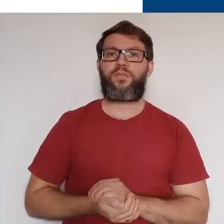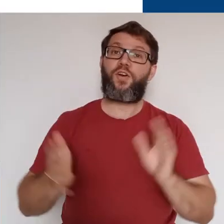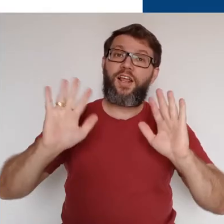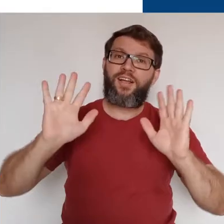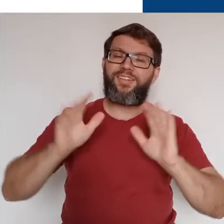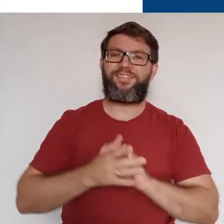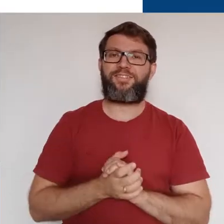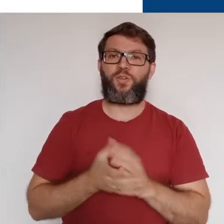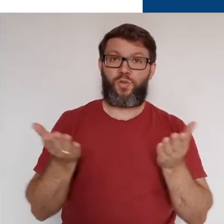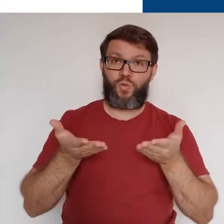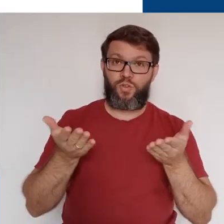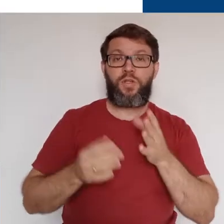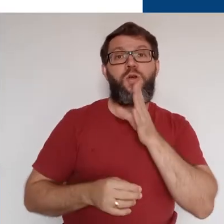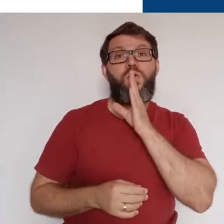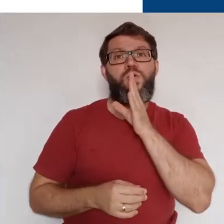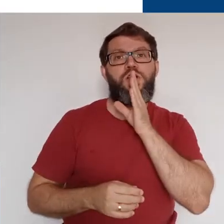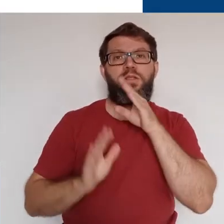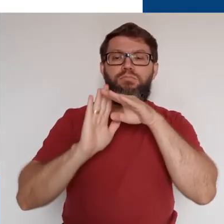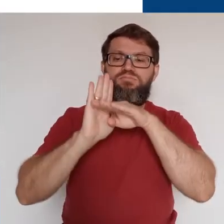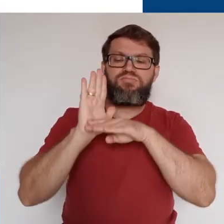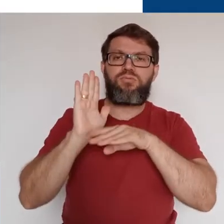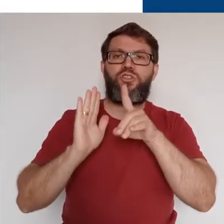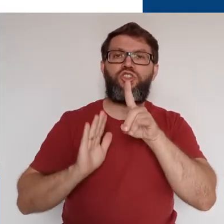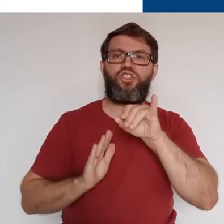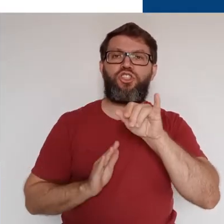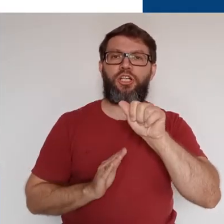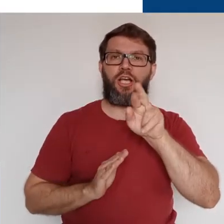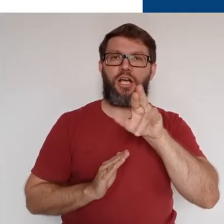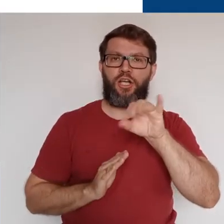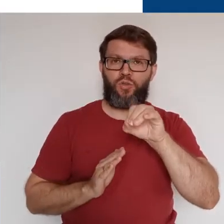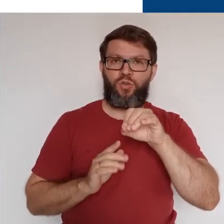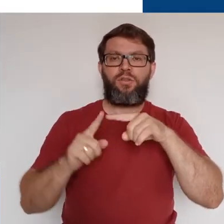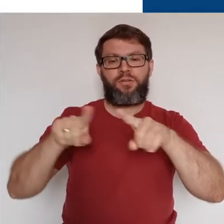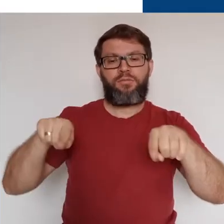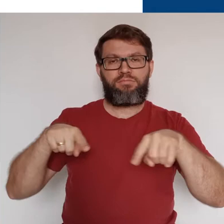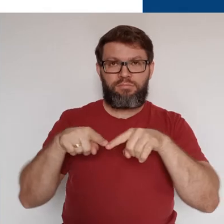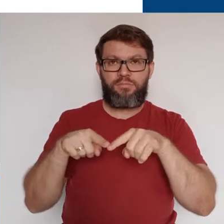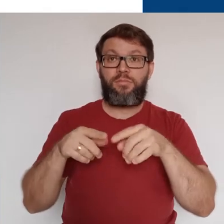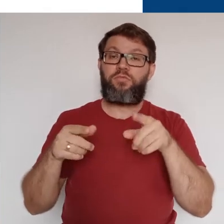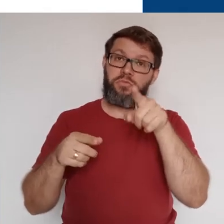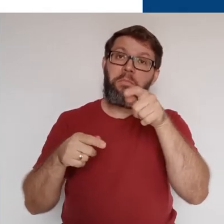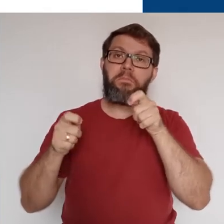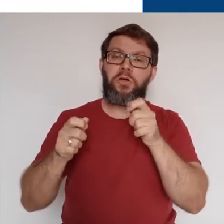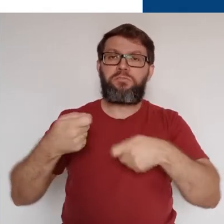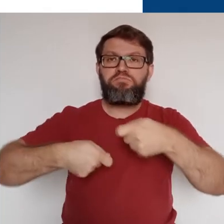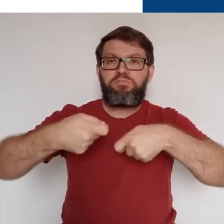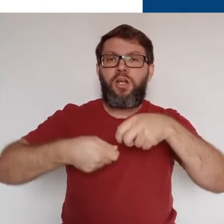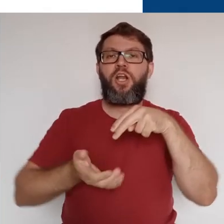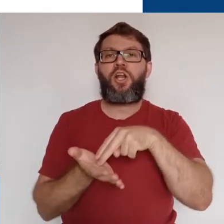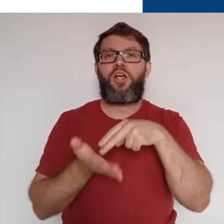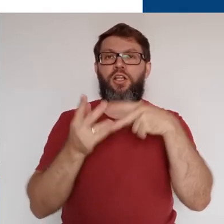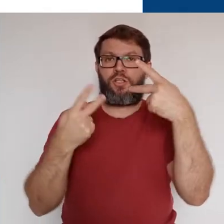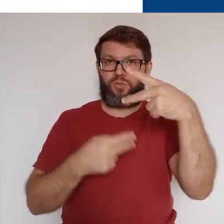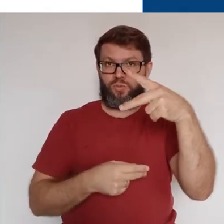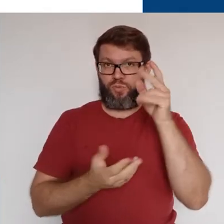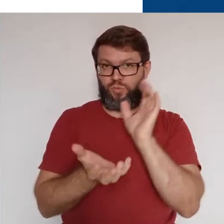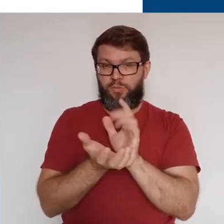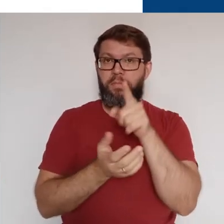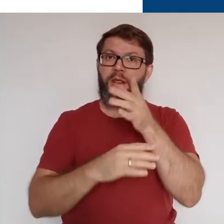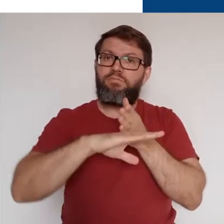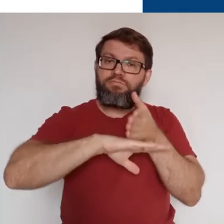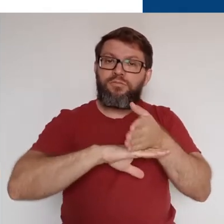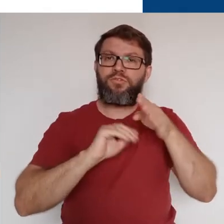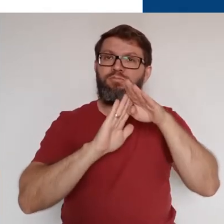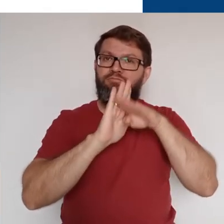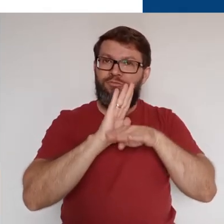Olá, hoje vamos conhecer o Diário de Classe, onde você pode administrar as notas da sua turma. Para